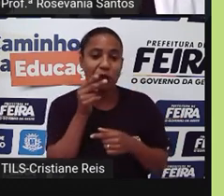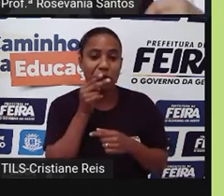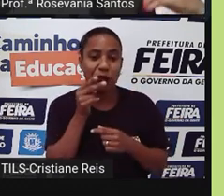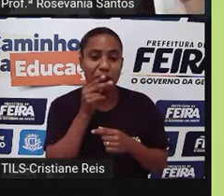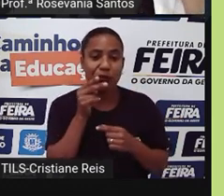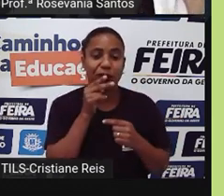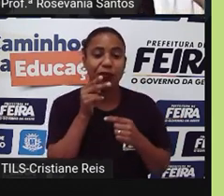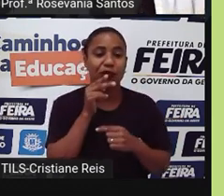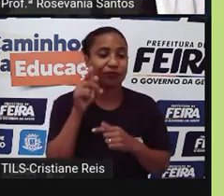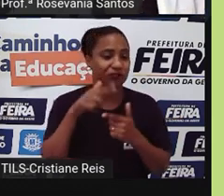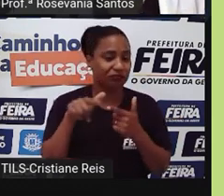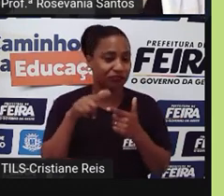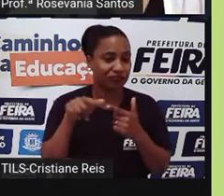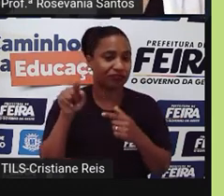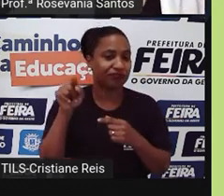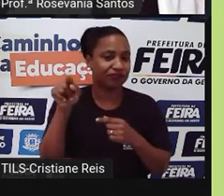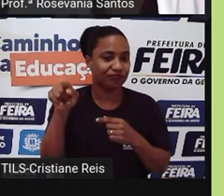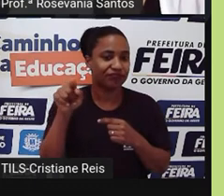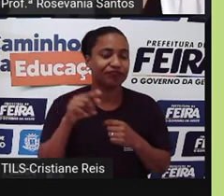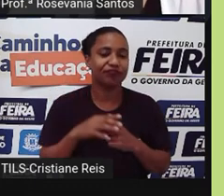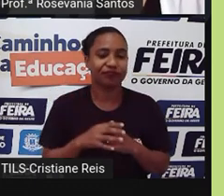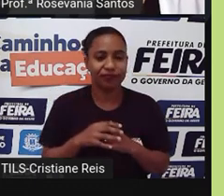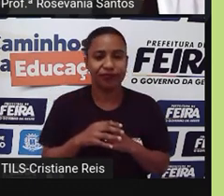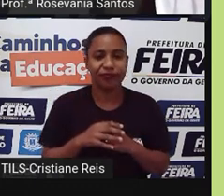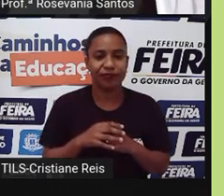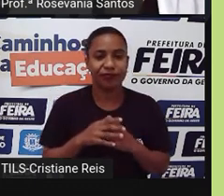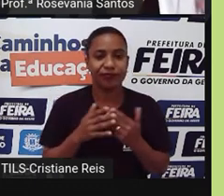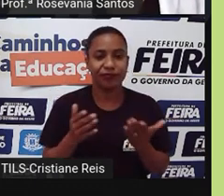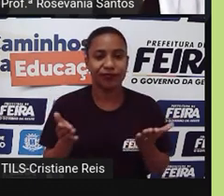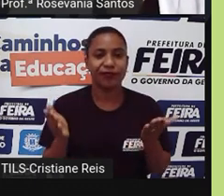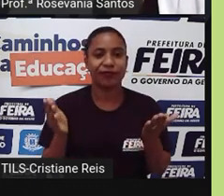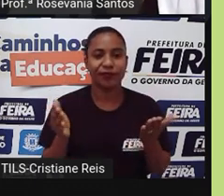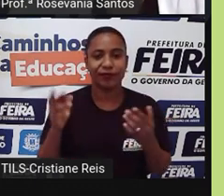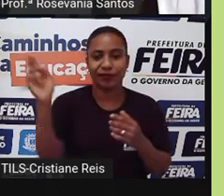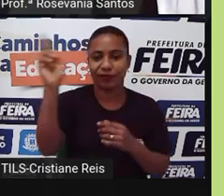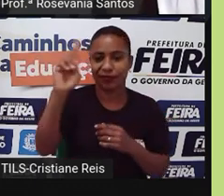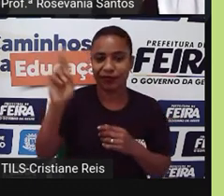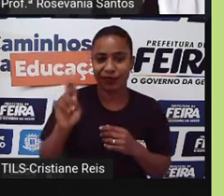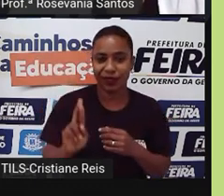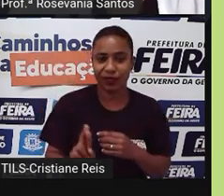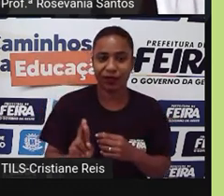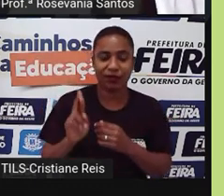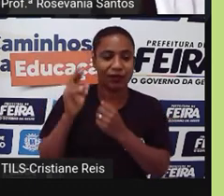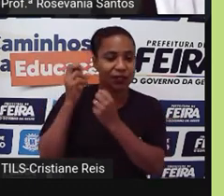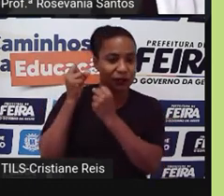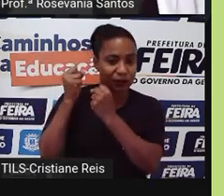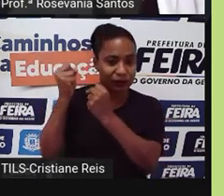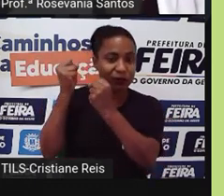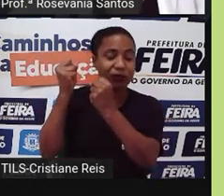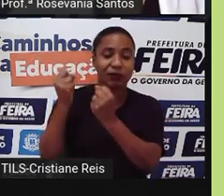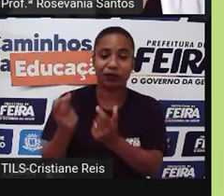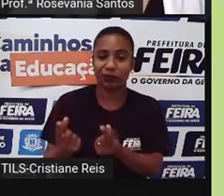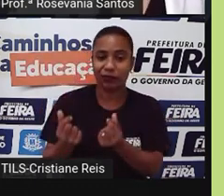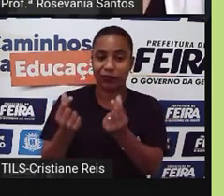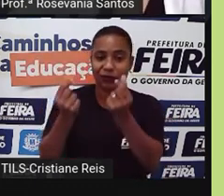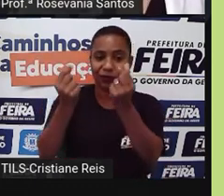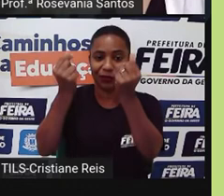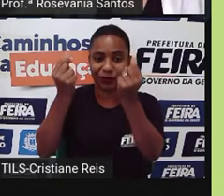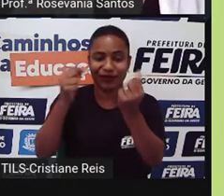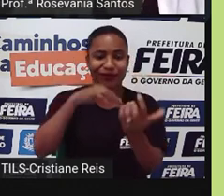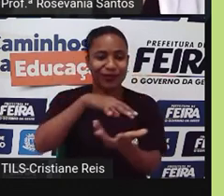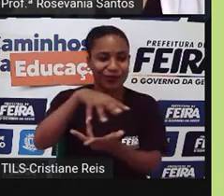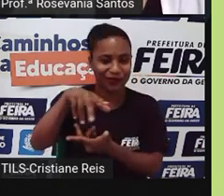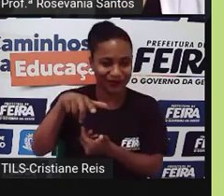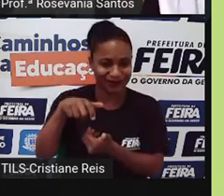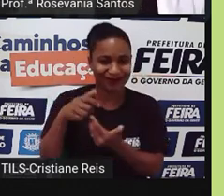precisa ter um olhazinho referente a isso, mesmo sendo uma grande expressão econômica no mundo. Espero que